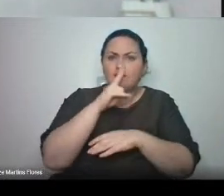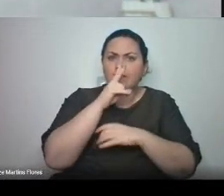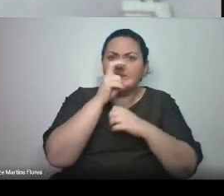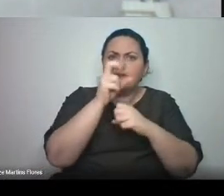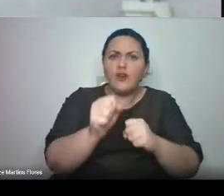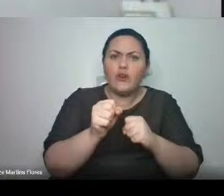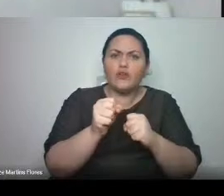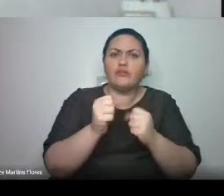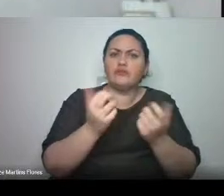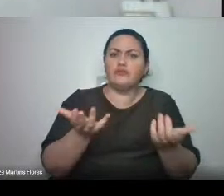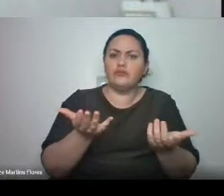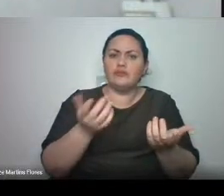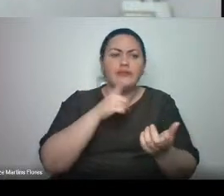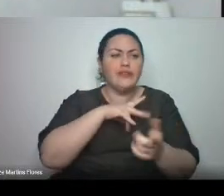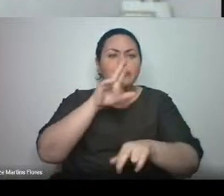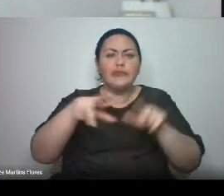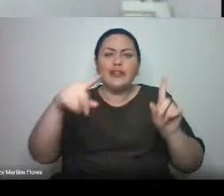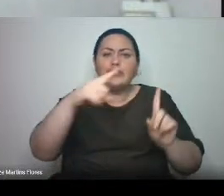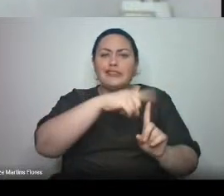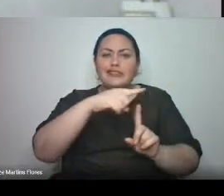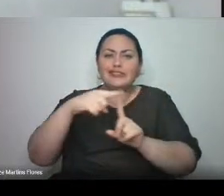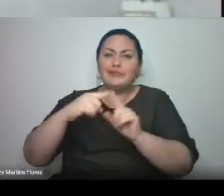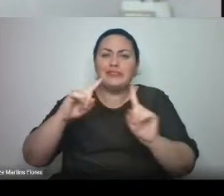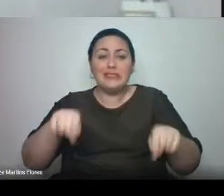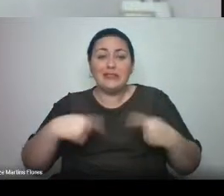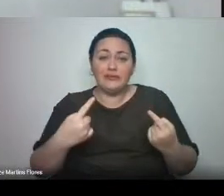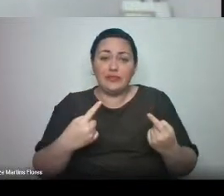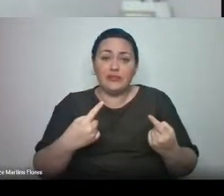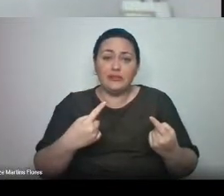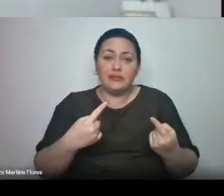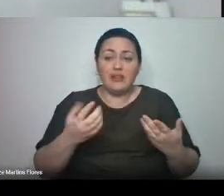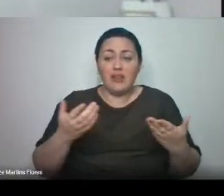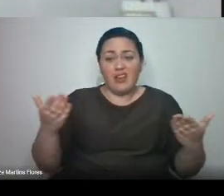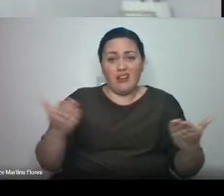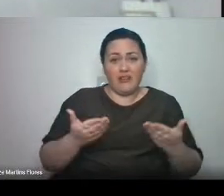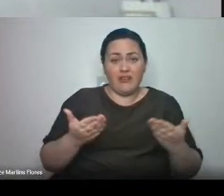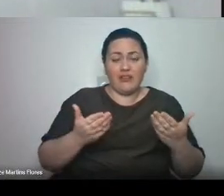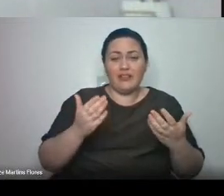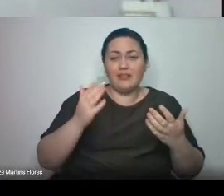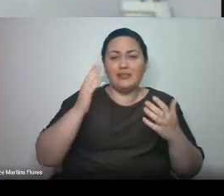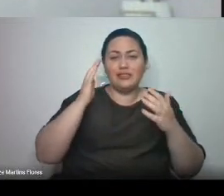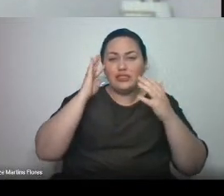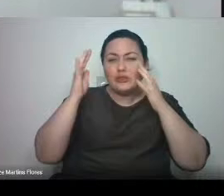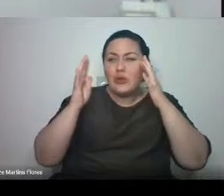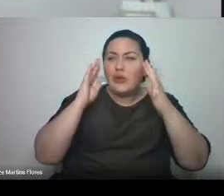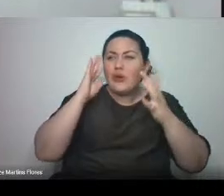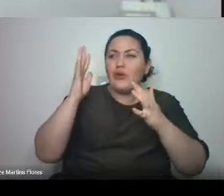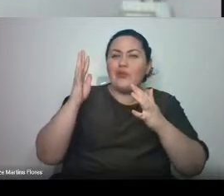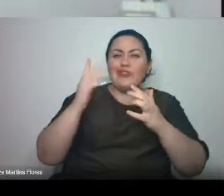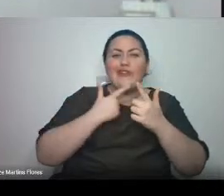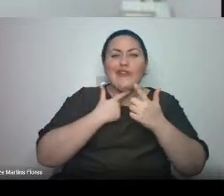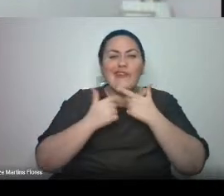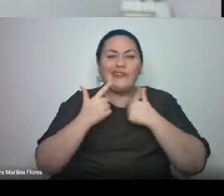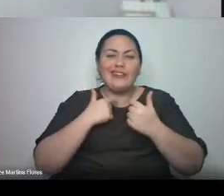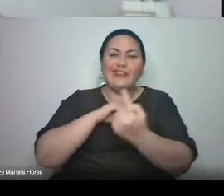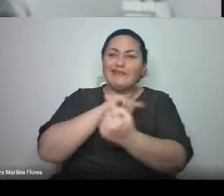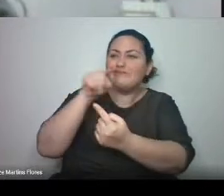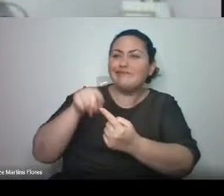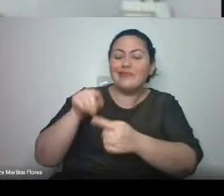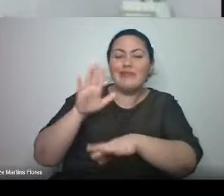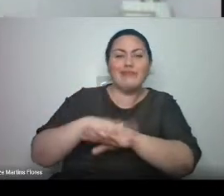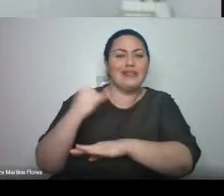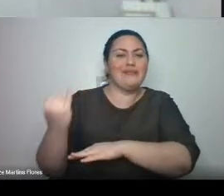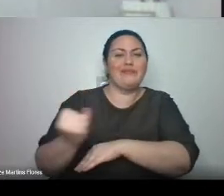Se fazem ainda mais importantes os sonhos e as realizações. As celebrações